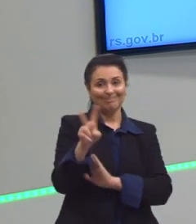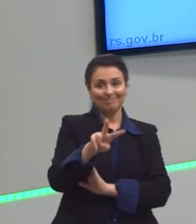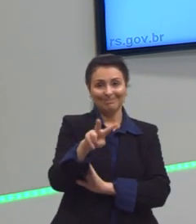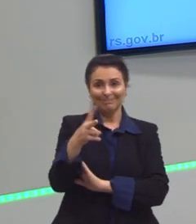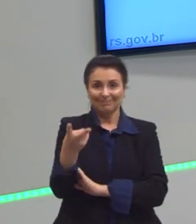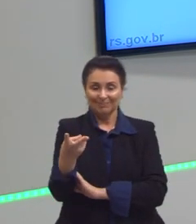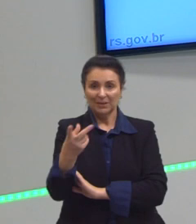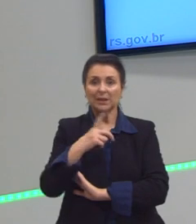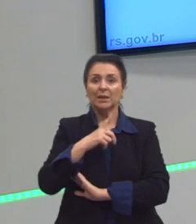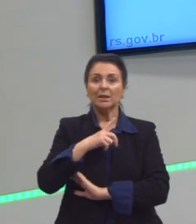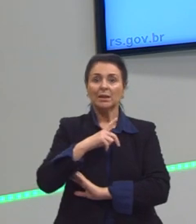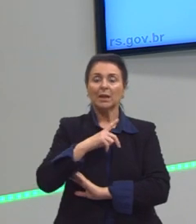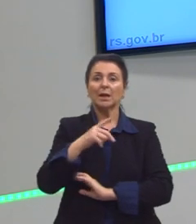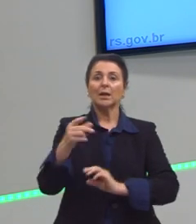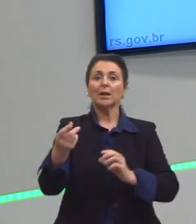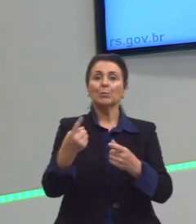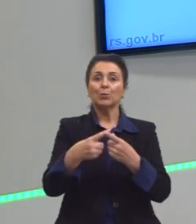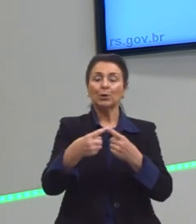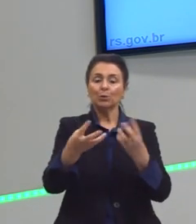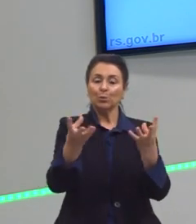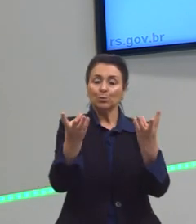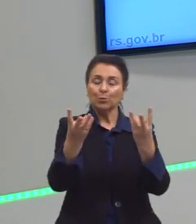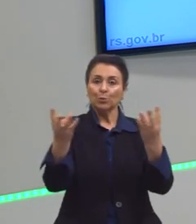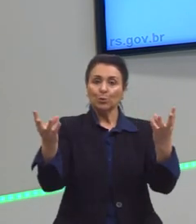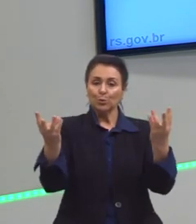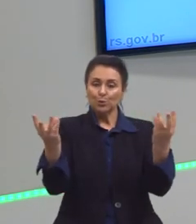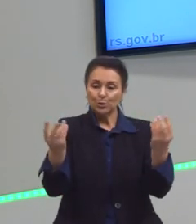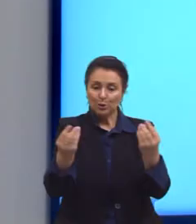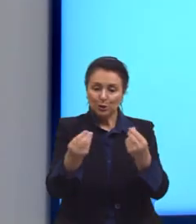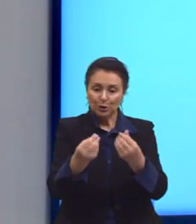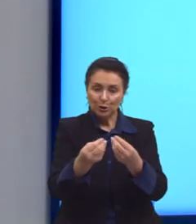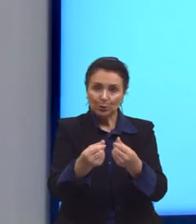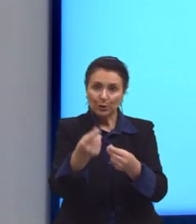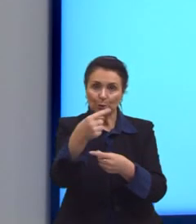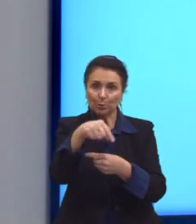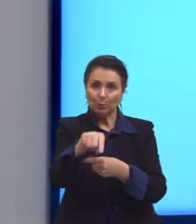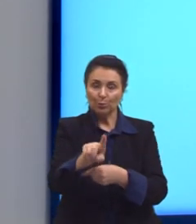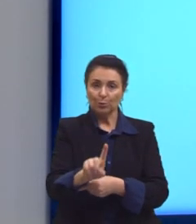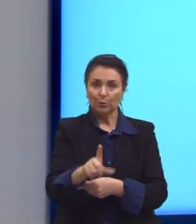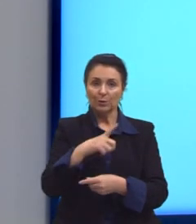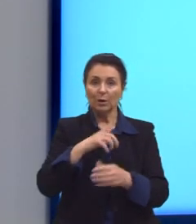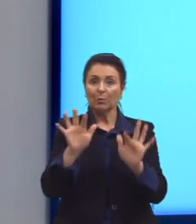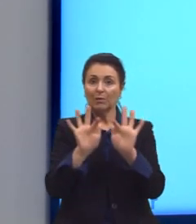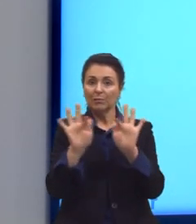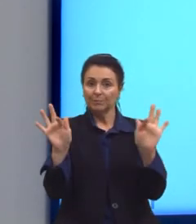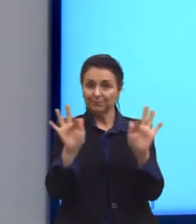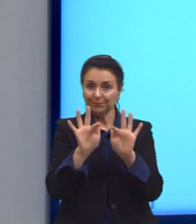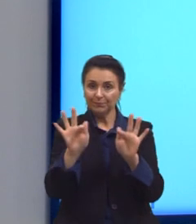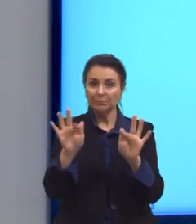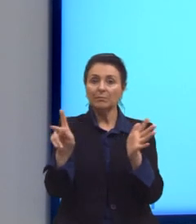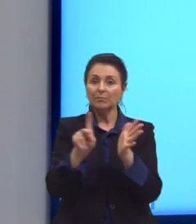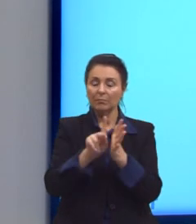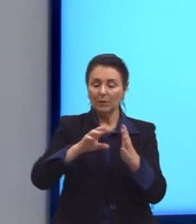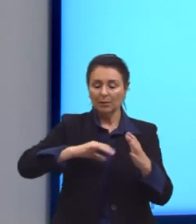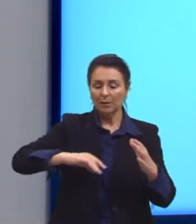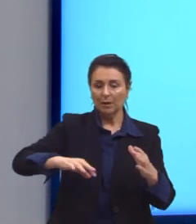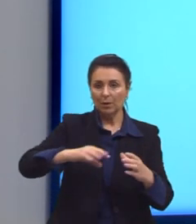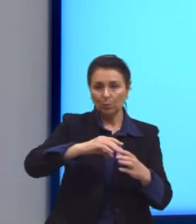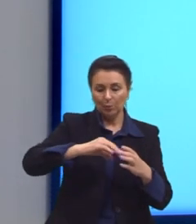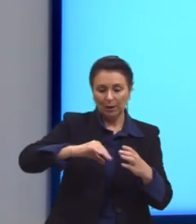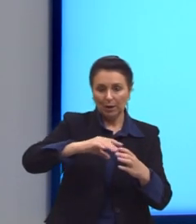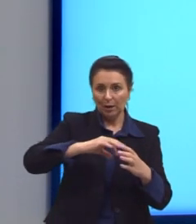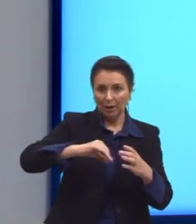um, eu diminuo, consequentemente, o outro. E, para isso, nós temos uma fórmula para calcular. Essa é uma fórmula